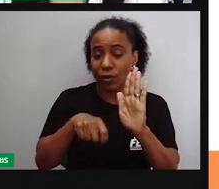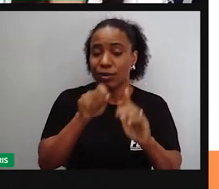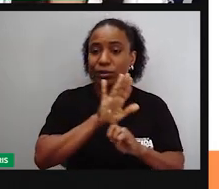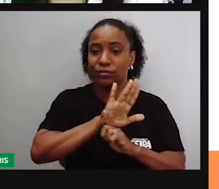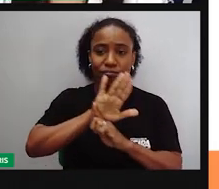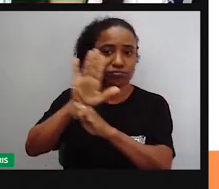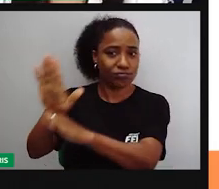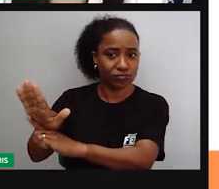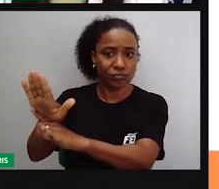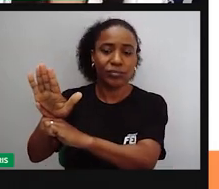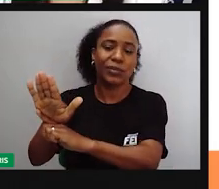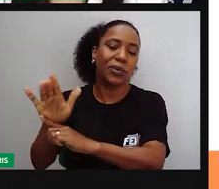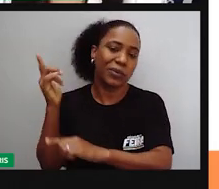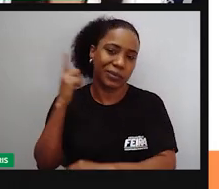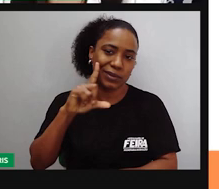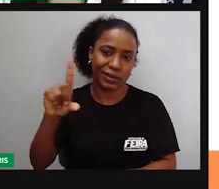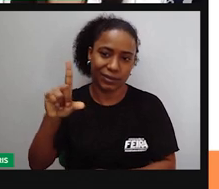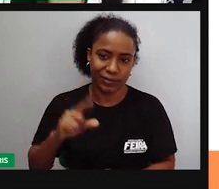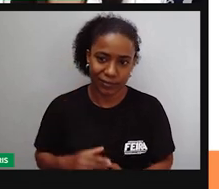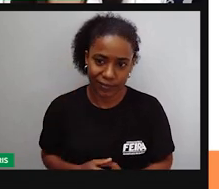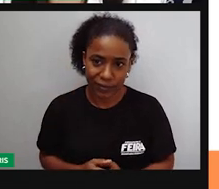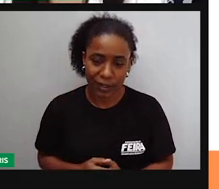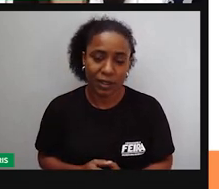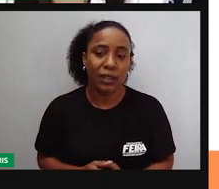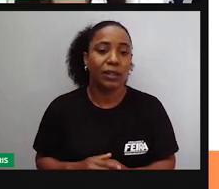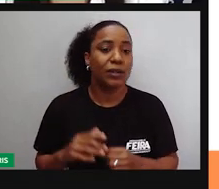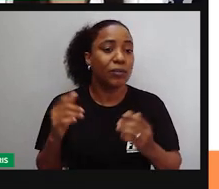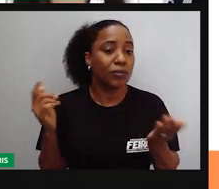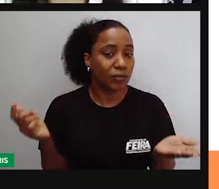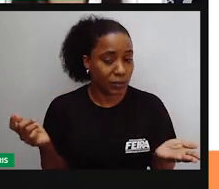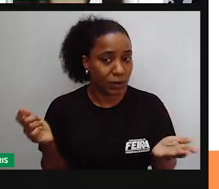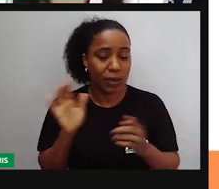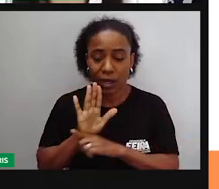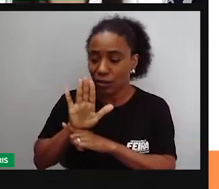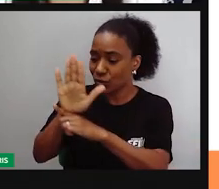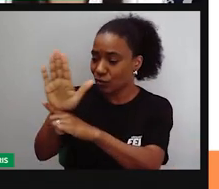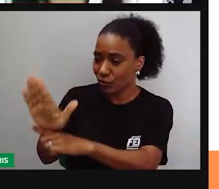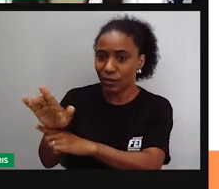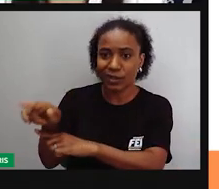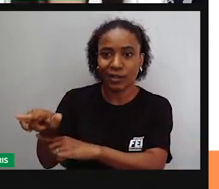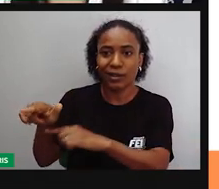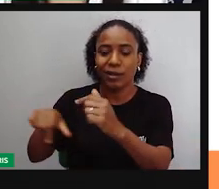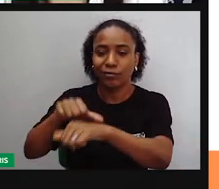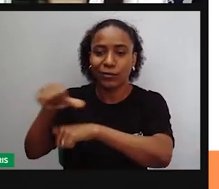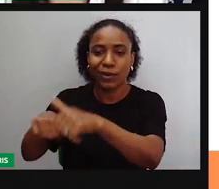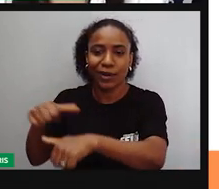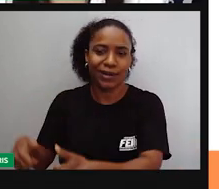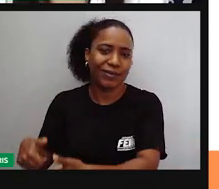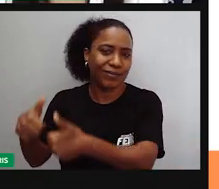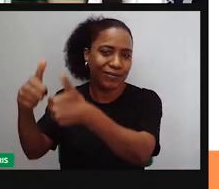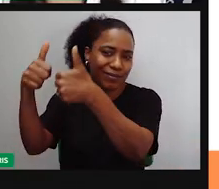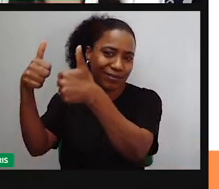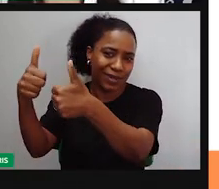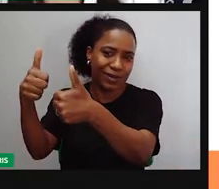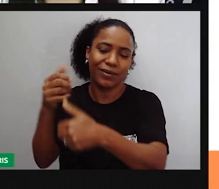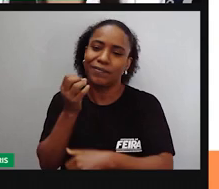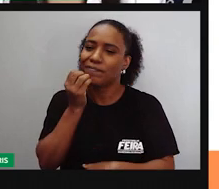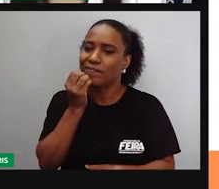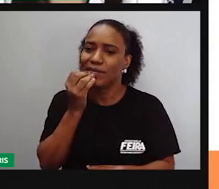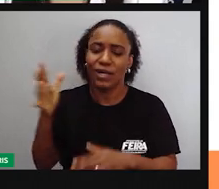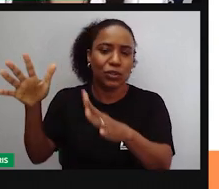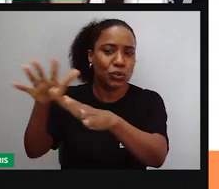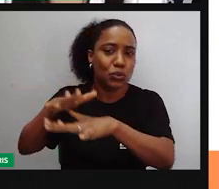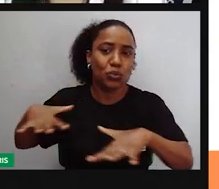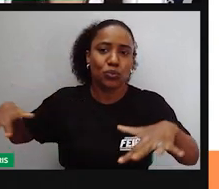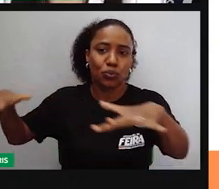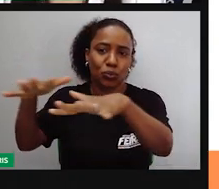E aí a gente vê aí que pode ajudar muito, melhorar as condições de vida das pessoas, dos moradores